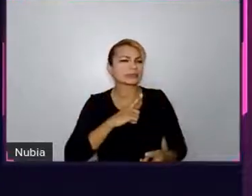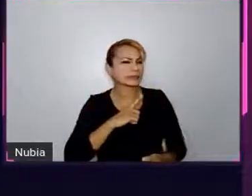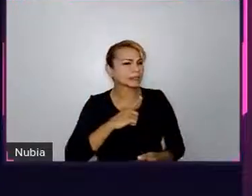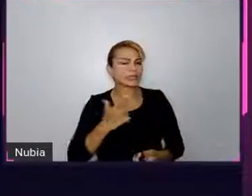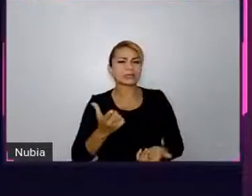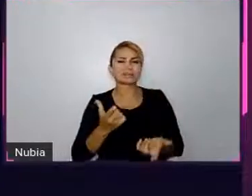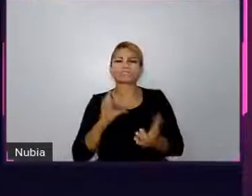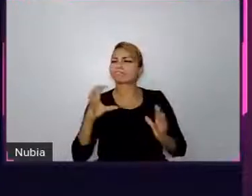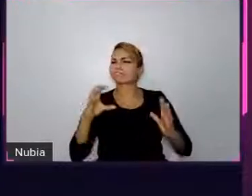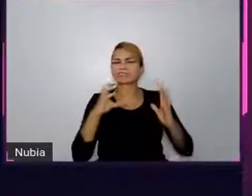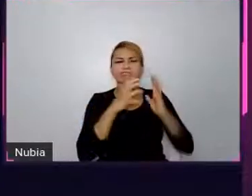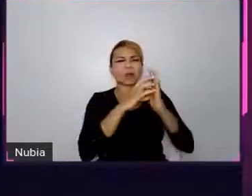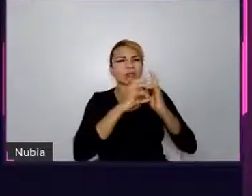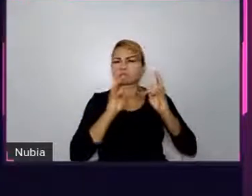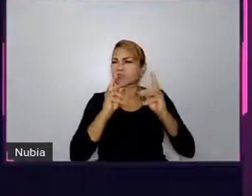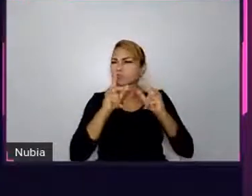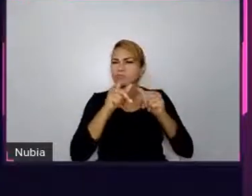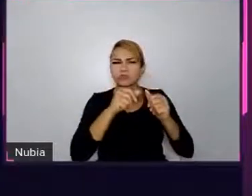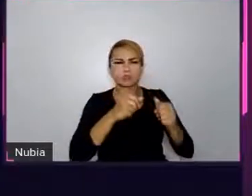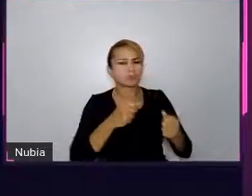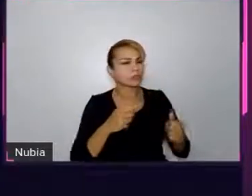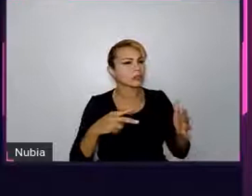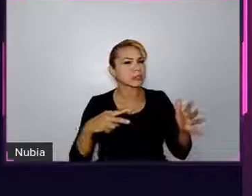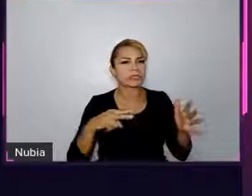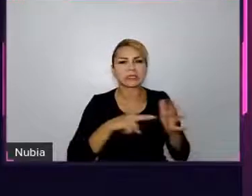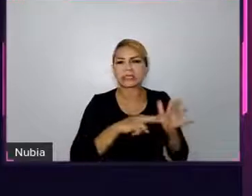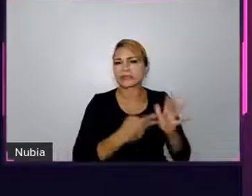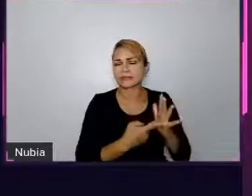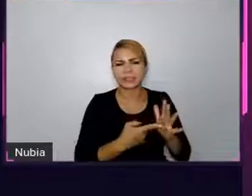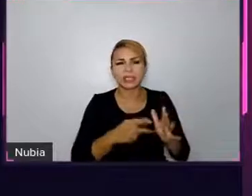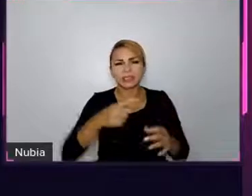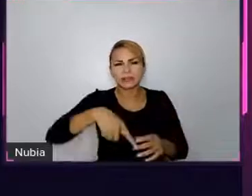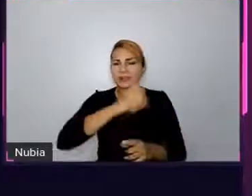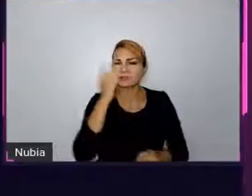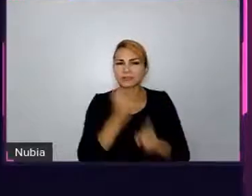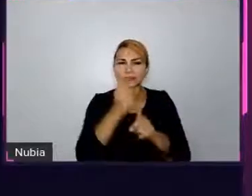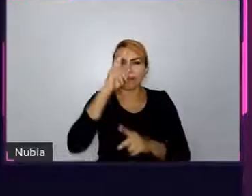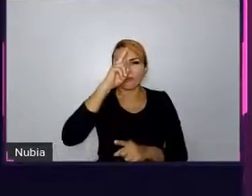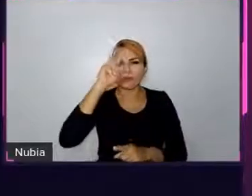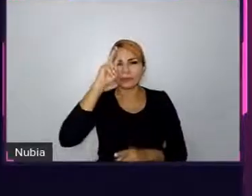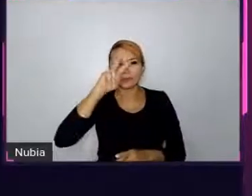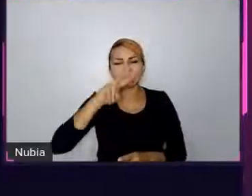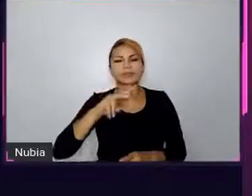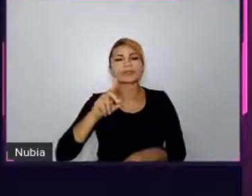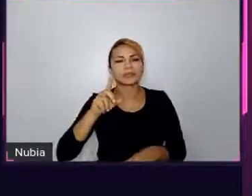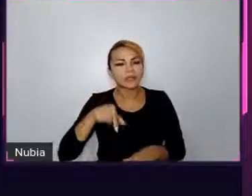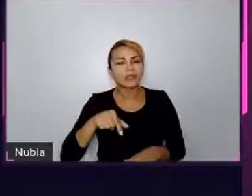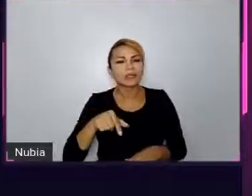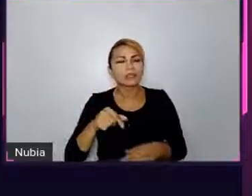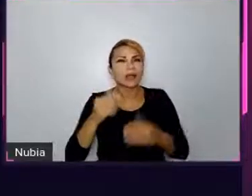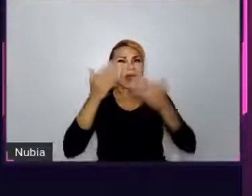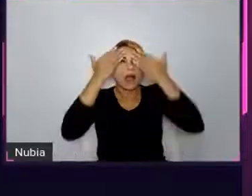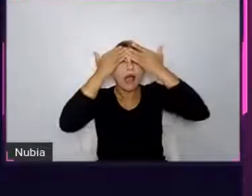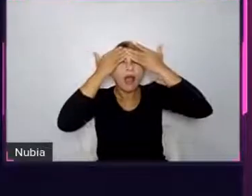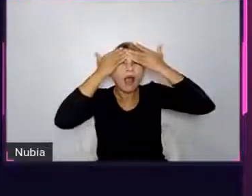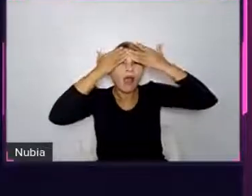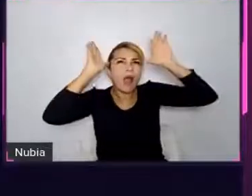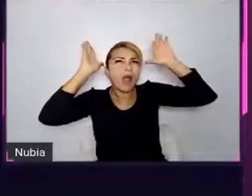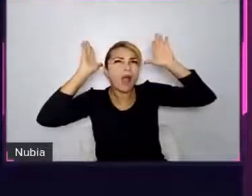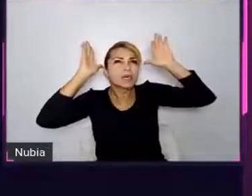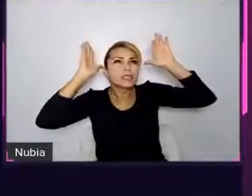significados. E aí, quando você descobre a história, simplesmente abre sua cabeça de um jeito muito louco.